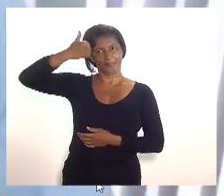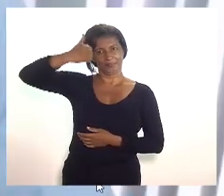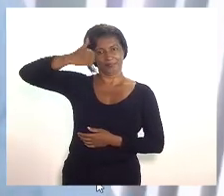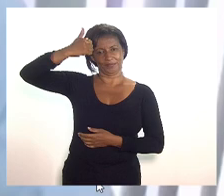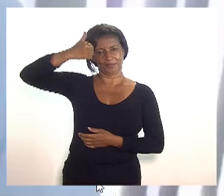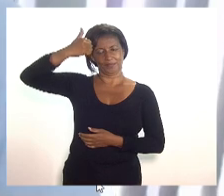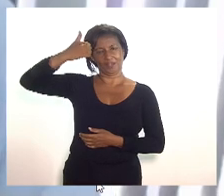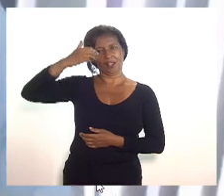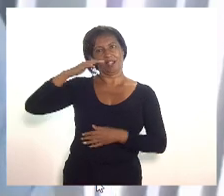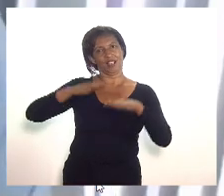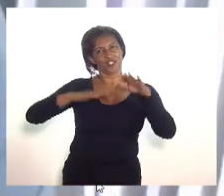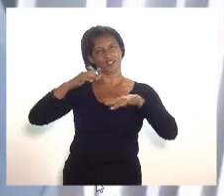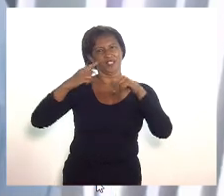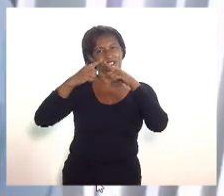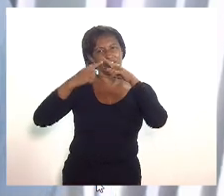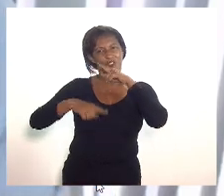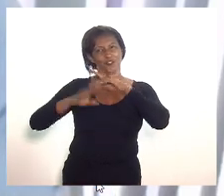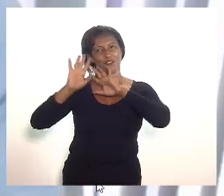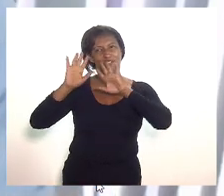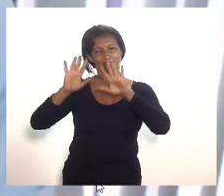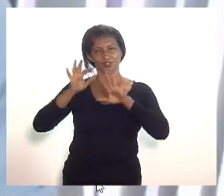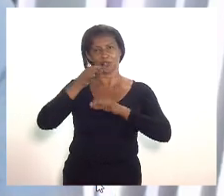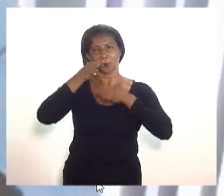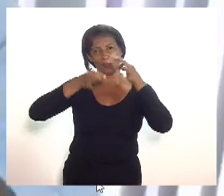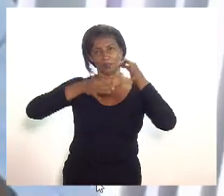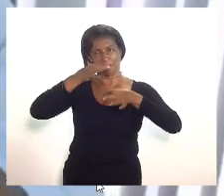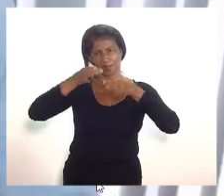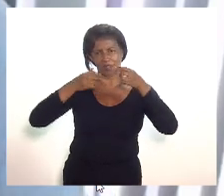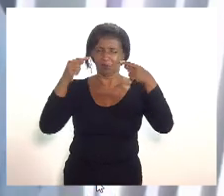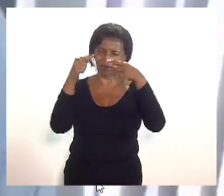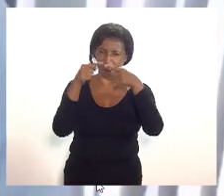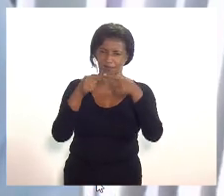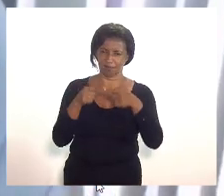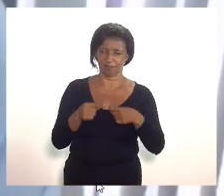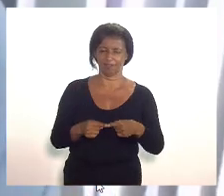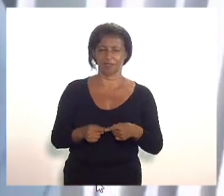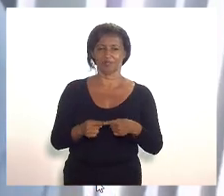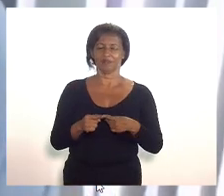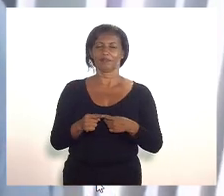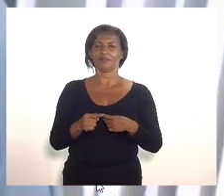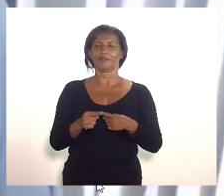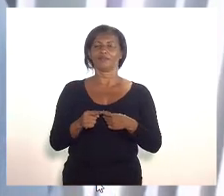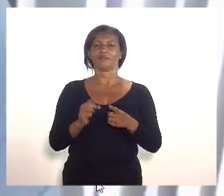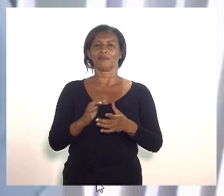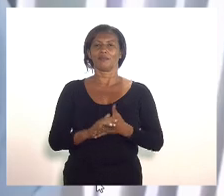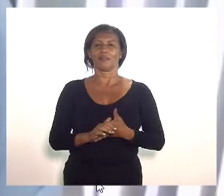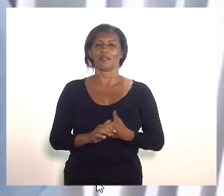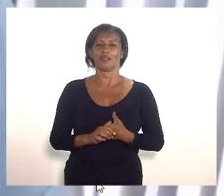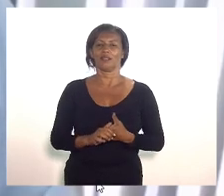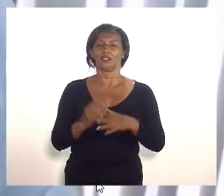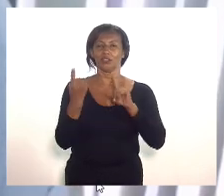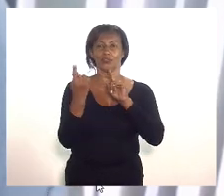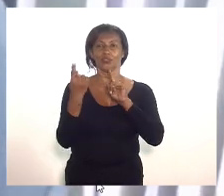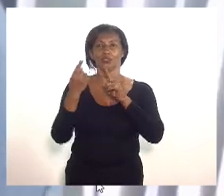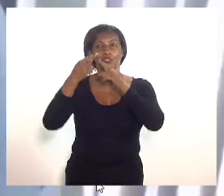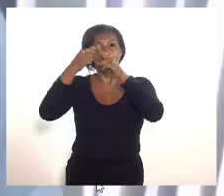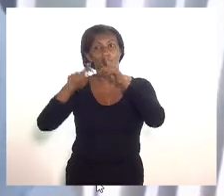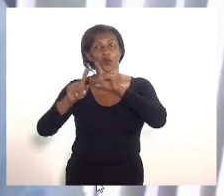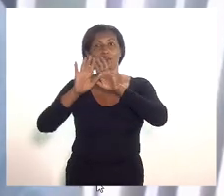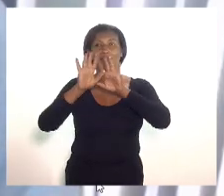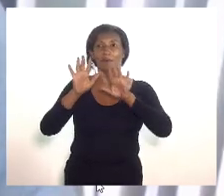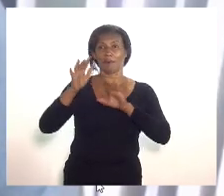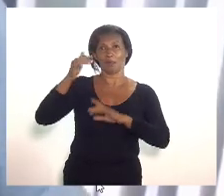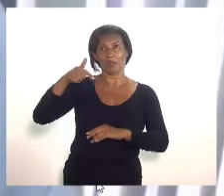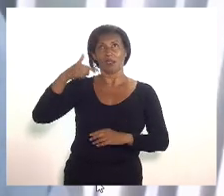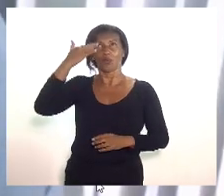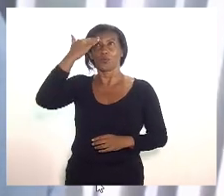discordância de fundo em relação ao Felipe mas tem concordância com alguns aspectos mas a discordância de fundo é o seguinte eu entendo que